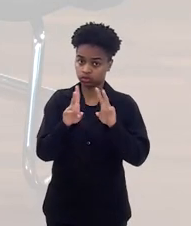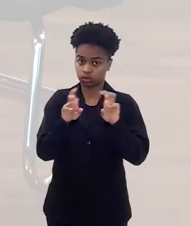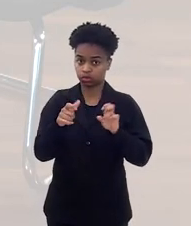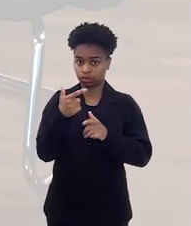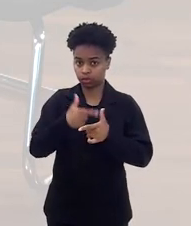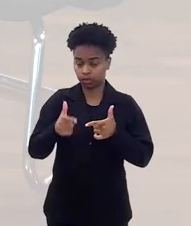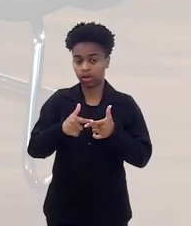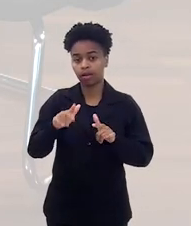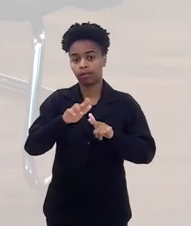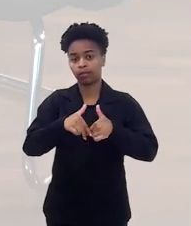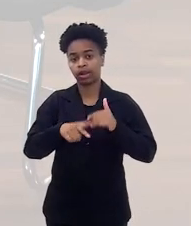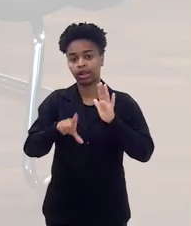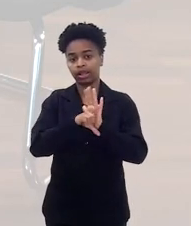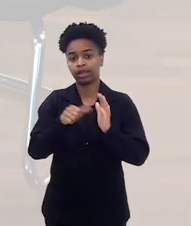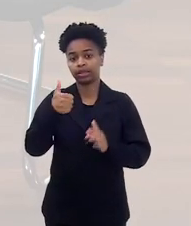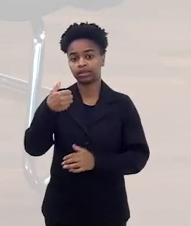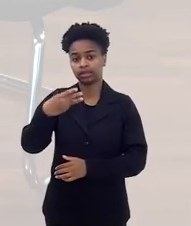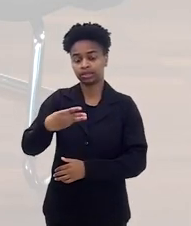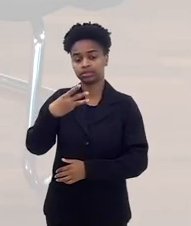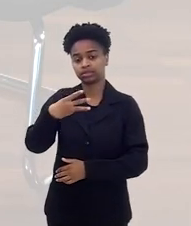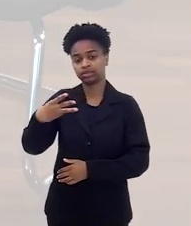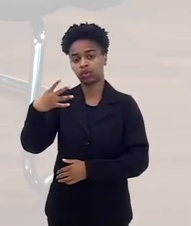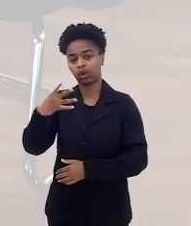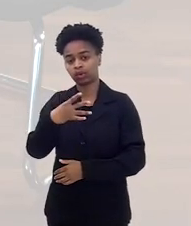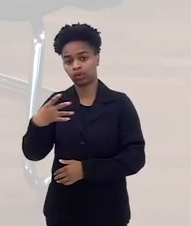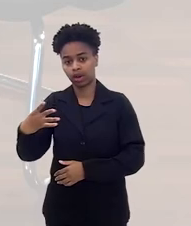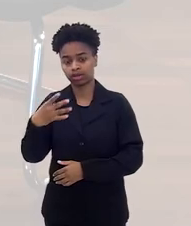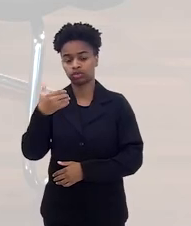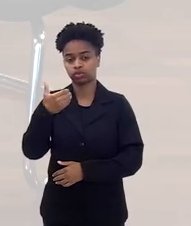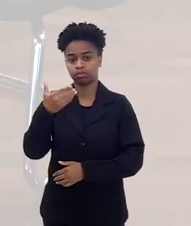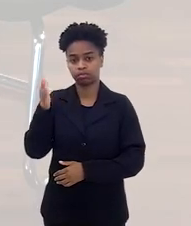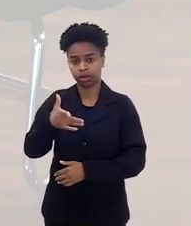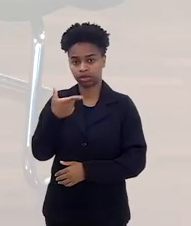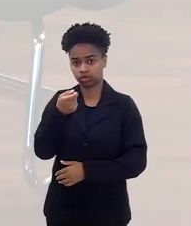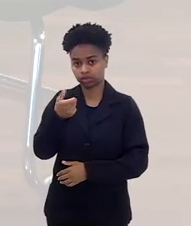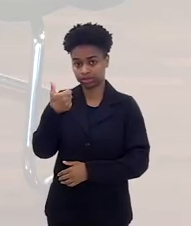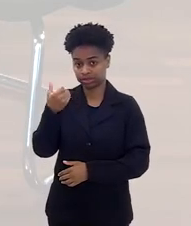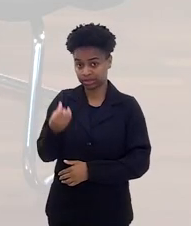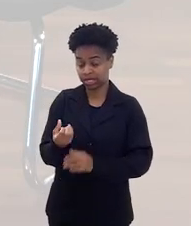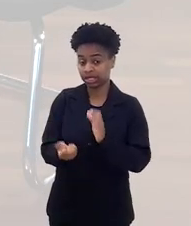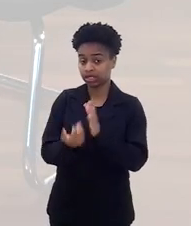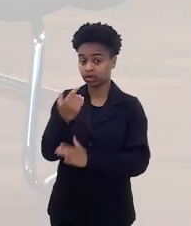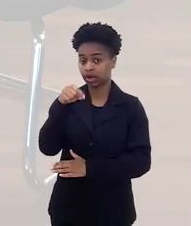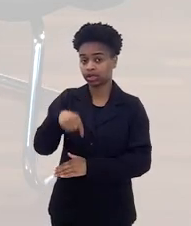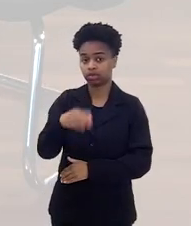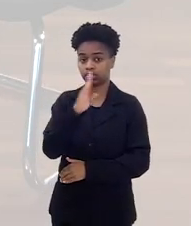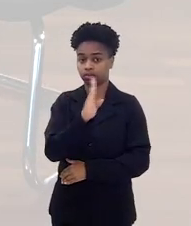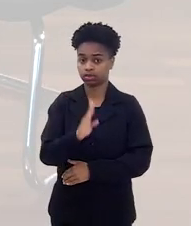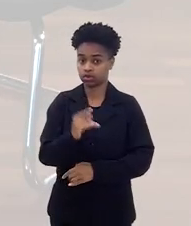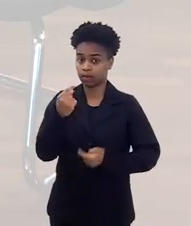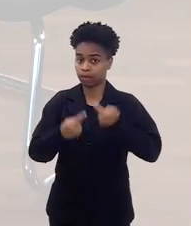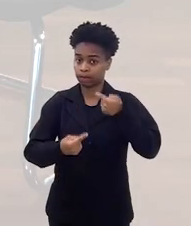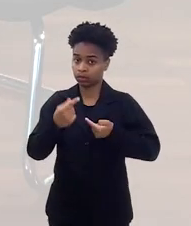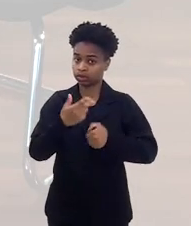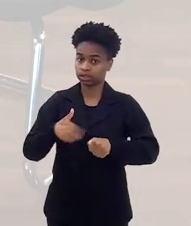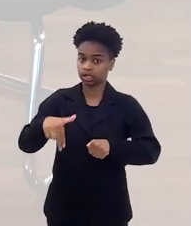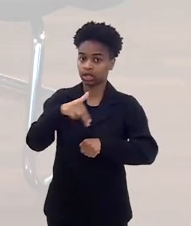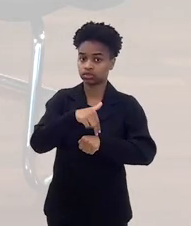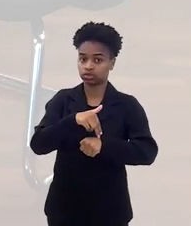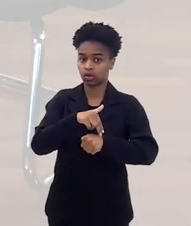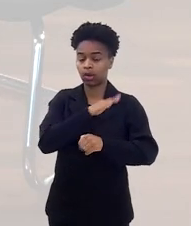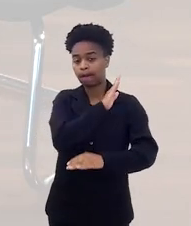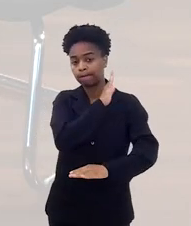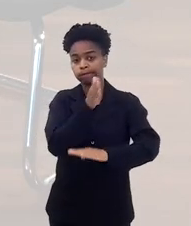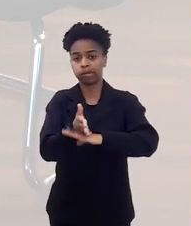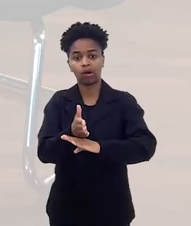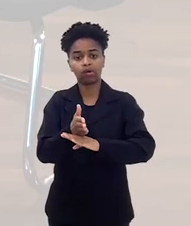através da Lei 13.344 de 2016, que instituiu no Brasil, deputada, a política nacional de